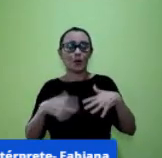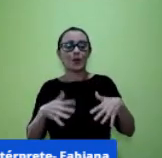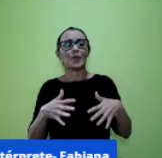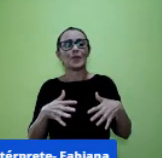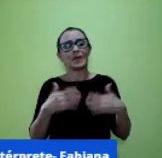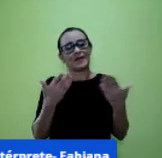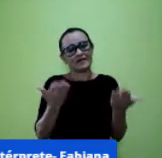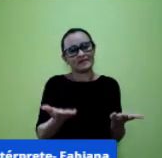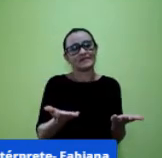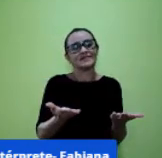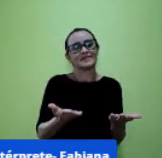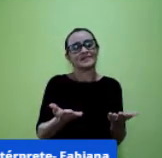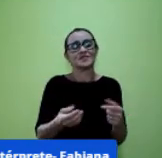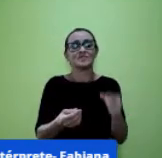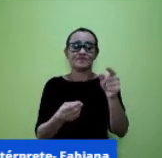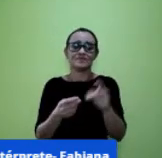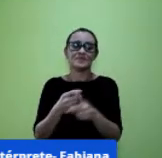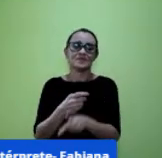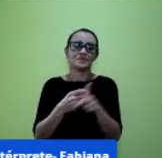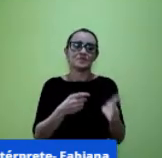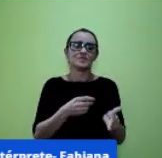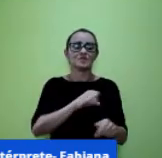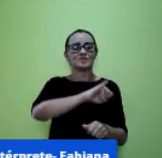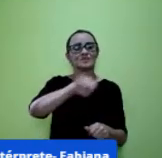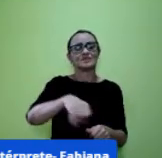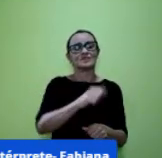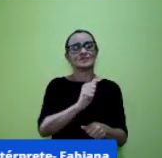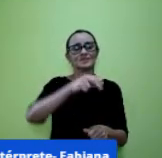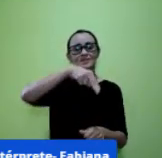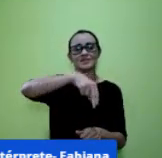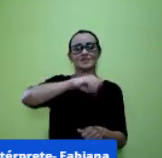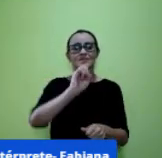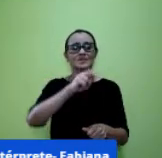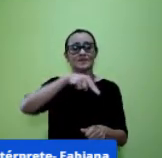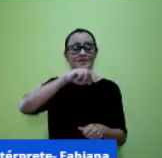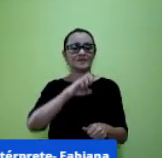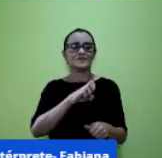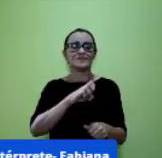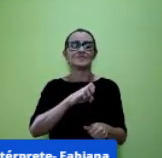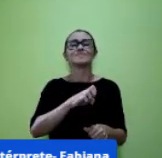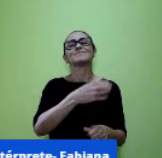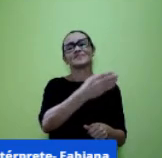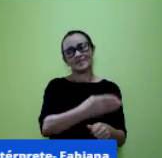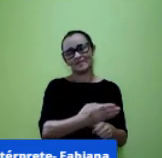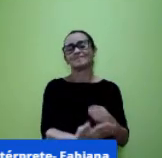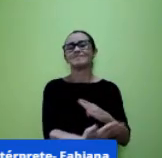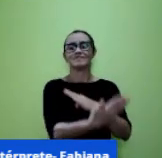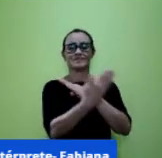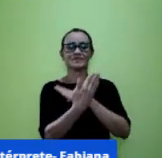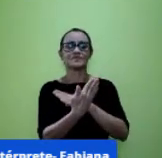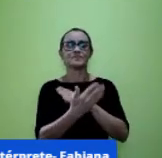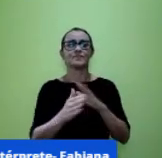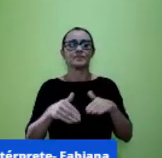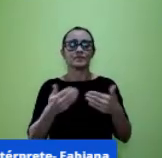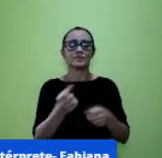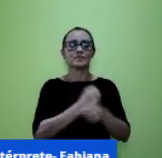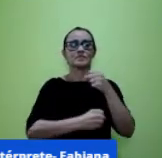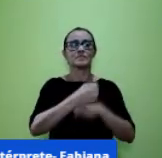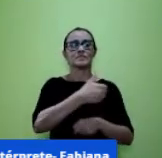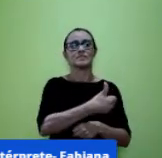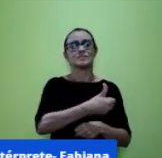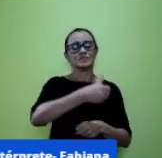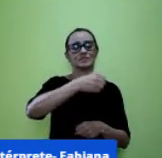tem um conhecimento melhor né de tecnologias ela traz pra mim então em 1924 vem a